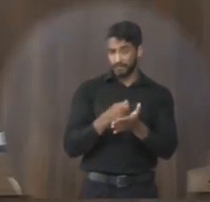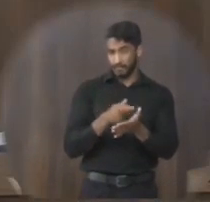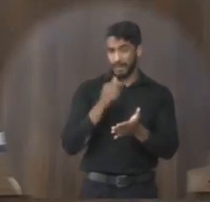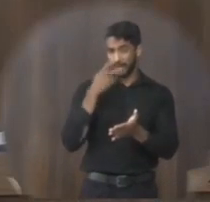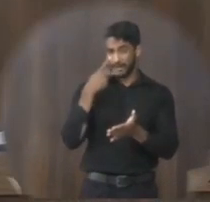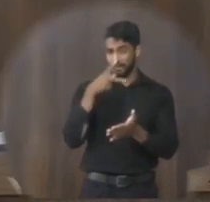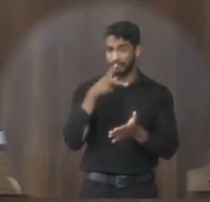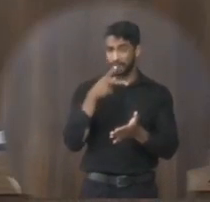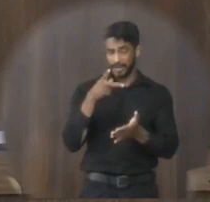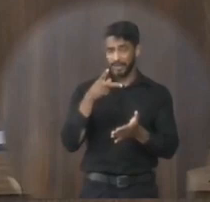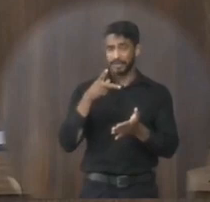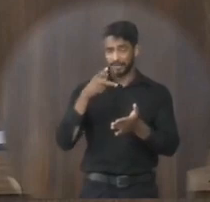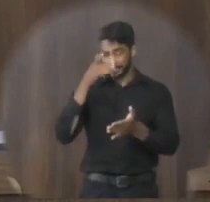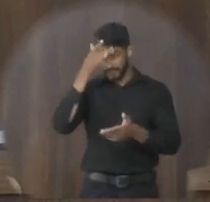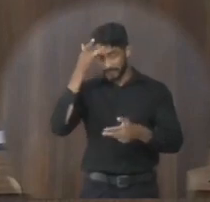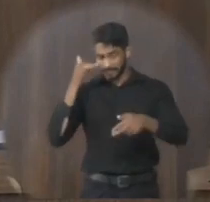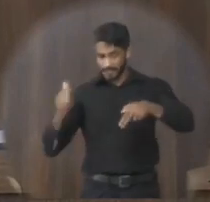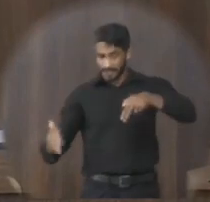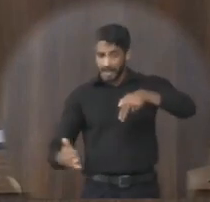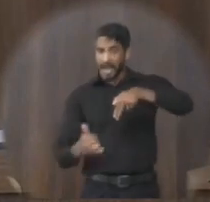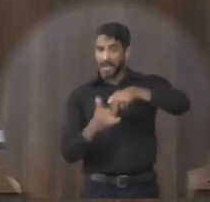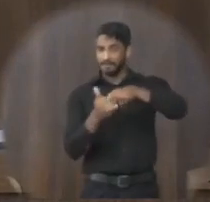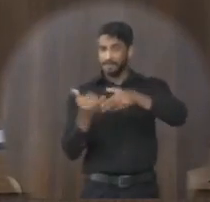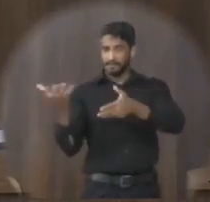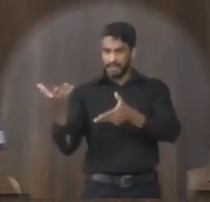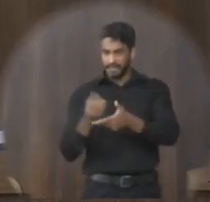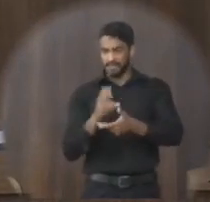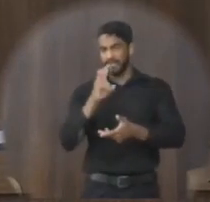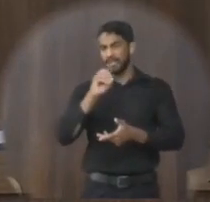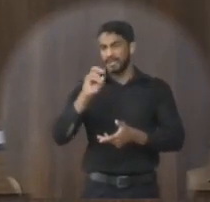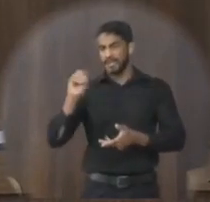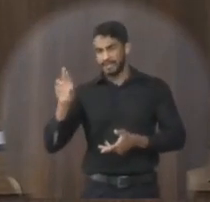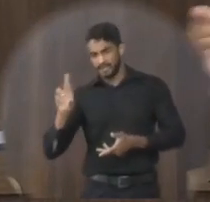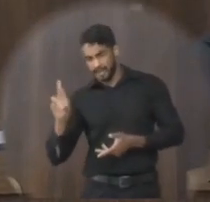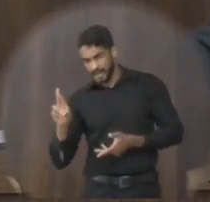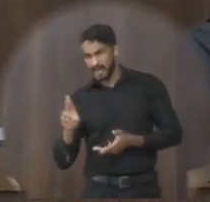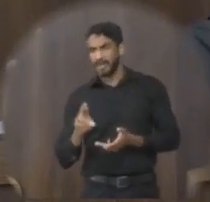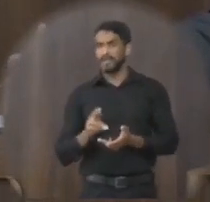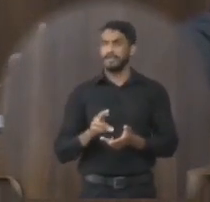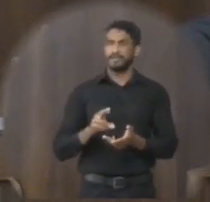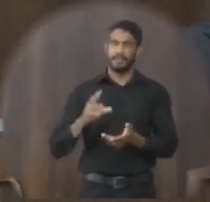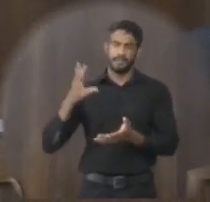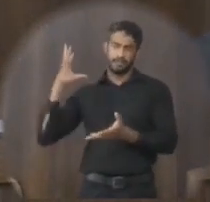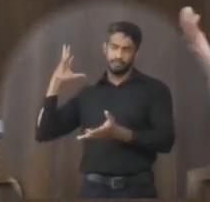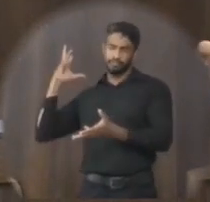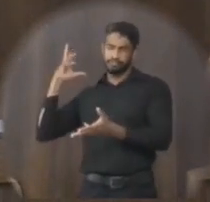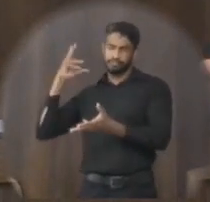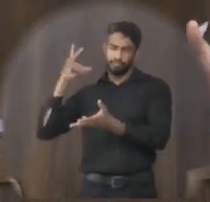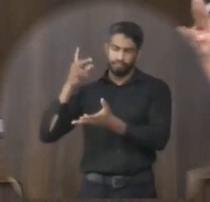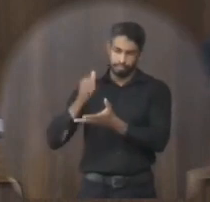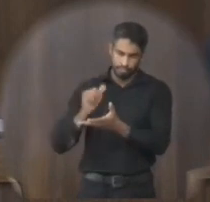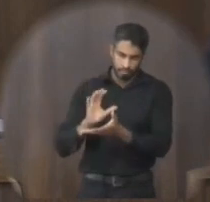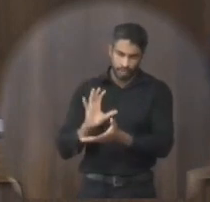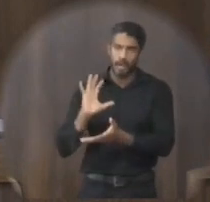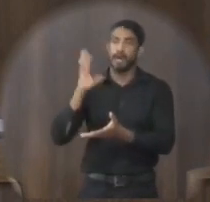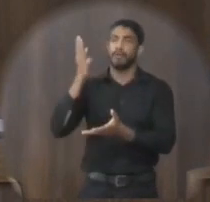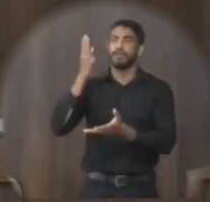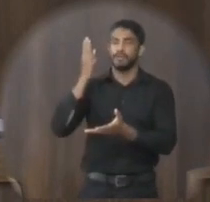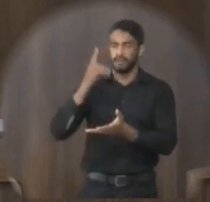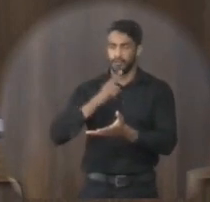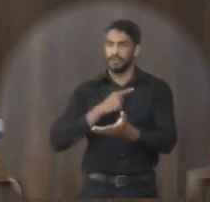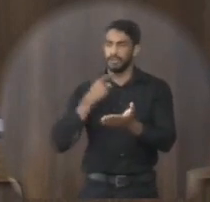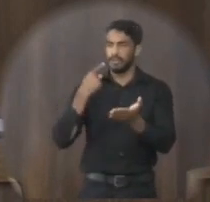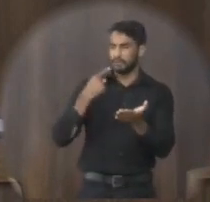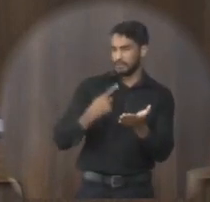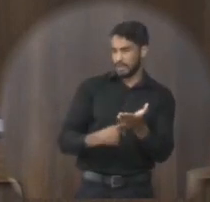pagas, por exemplo, as vítimas que as famílias receberam R$ 500, se pegar desde quando aconteceu a pandemia que houve o acordo